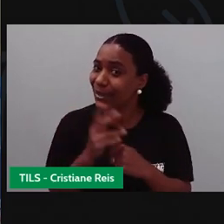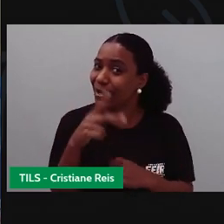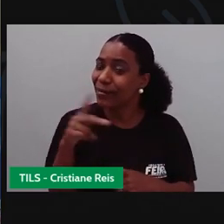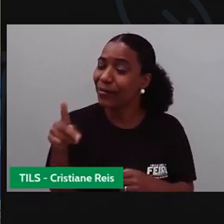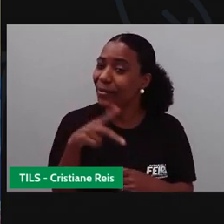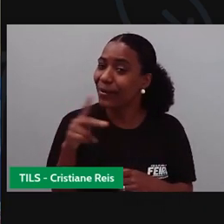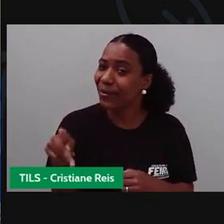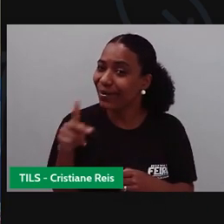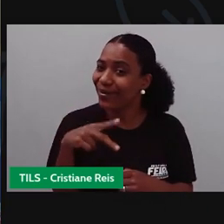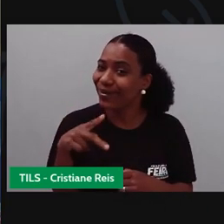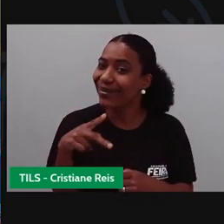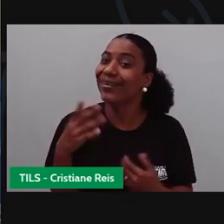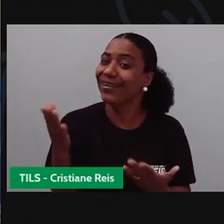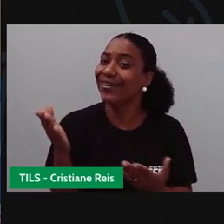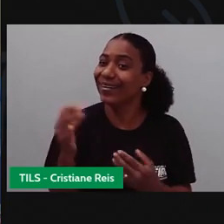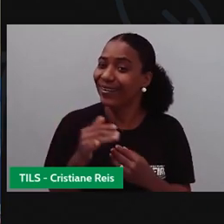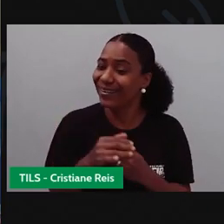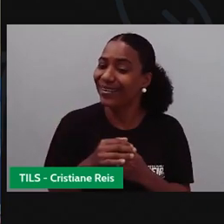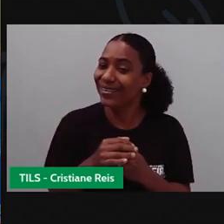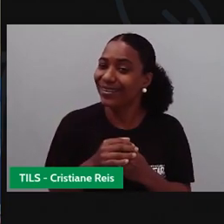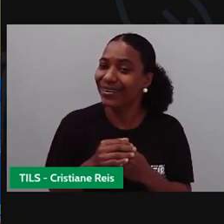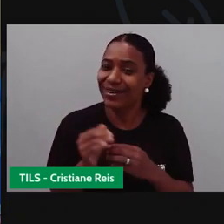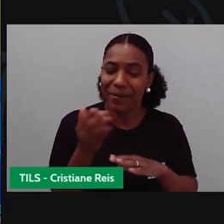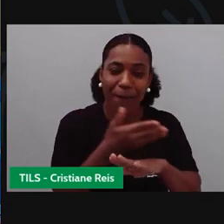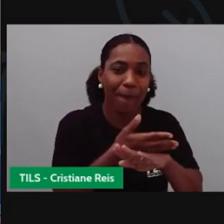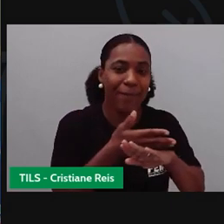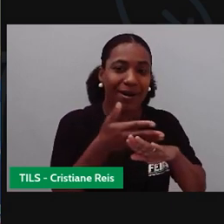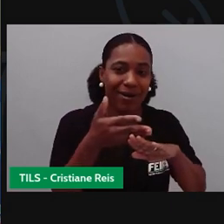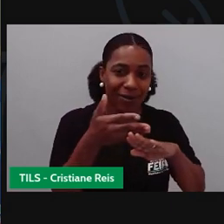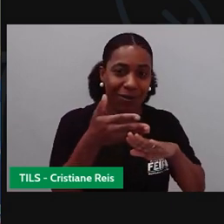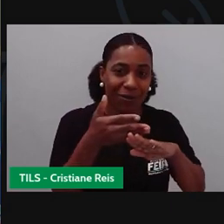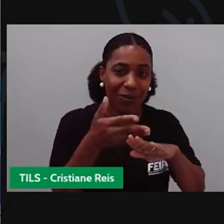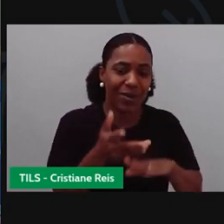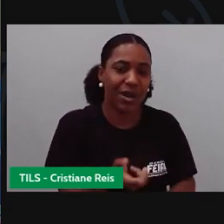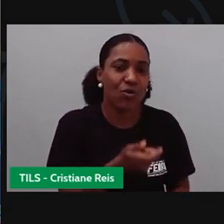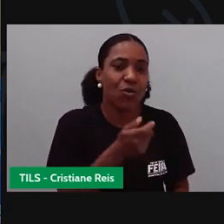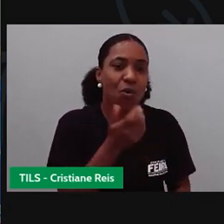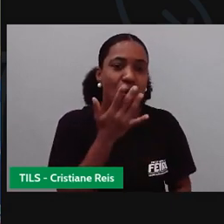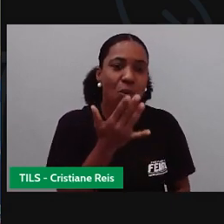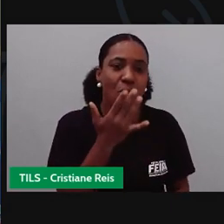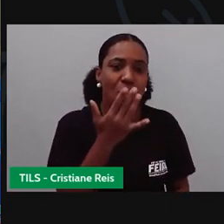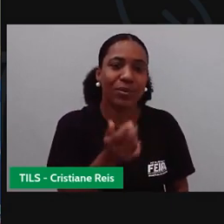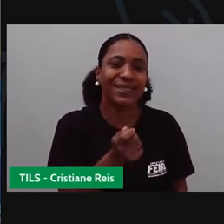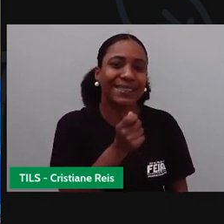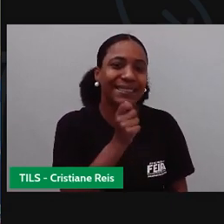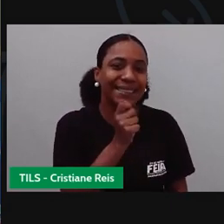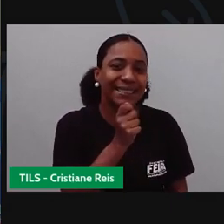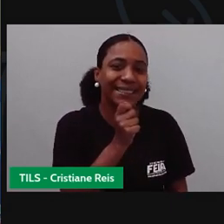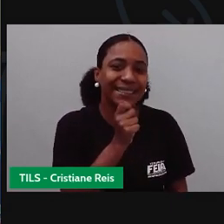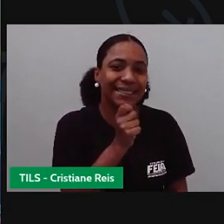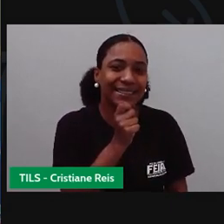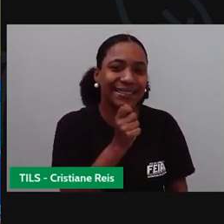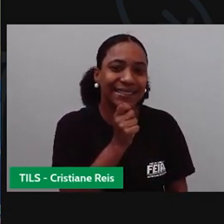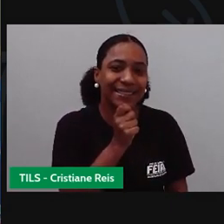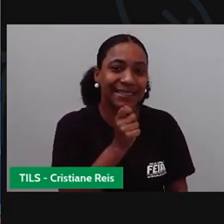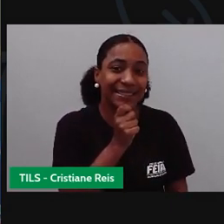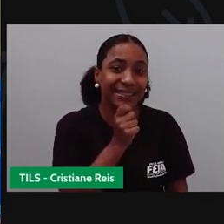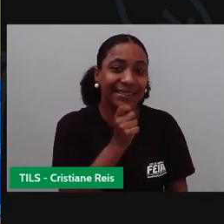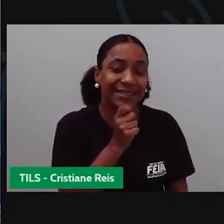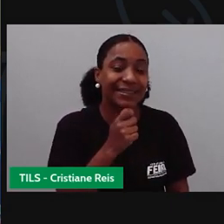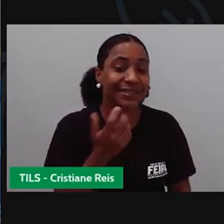Branco é a ausência de todas as cores. Ó, a prova pintando aqui o nome Samu. Samu.